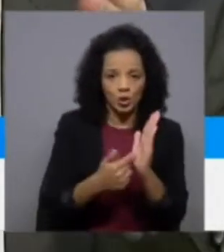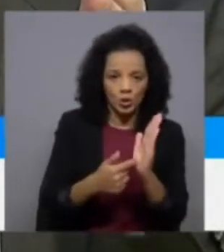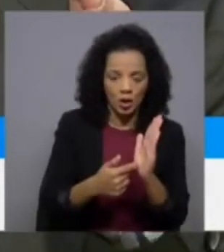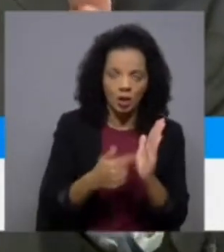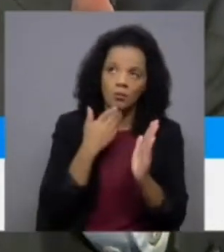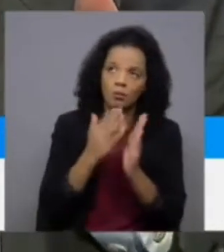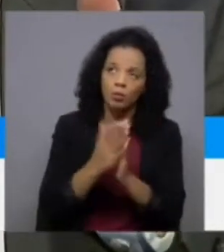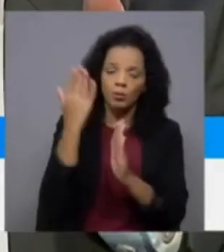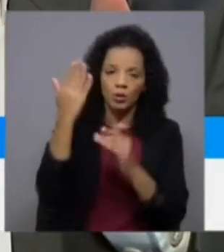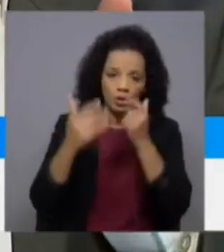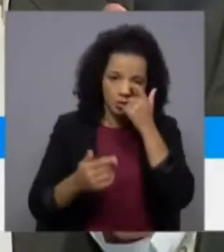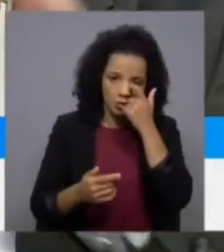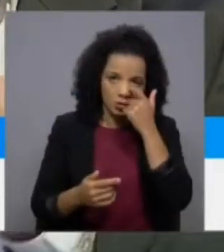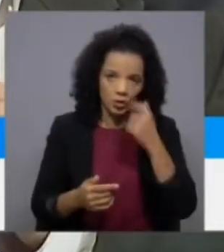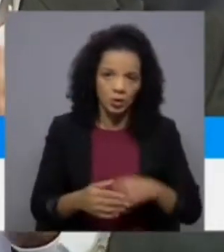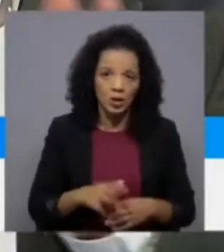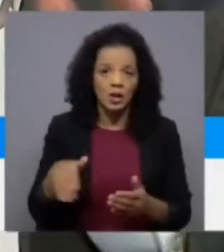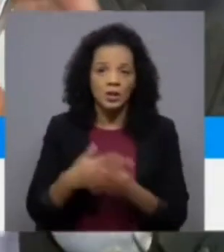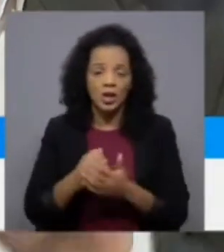de Deus está a descriminalizar